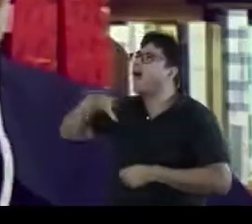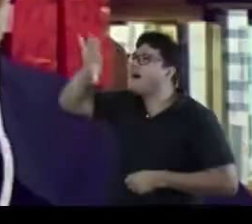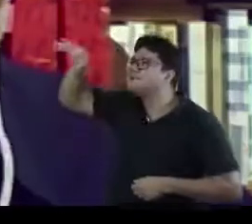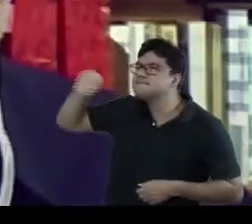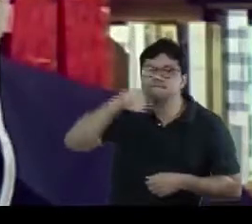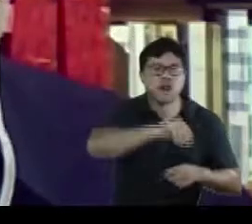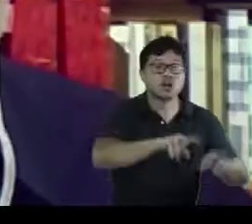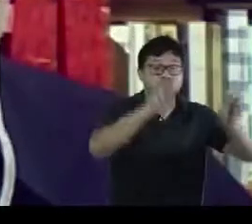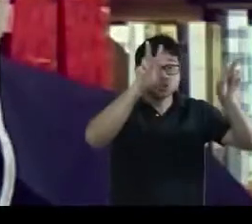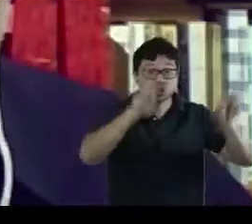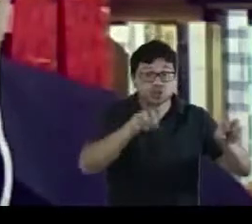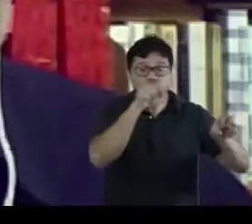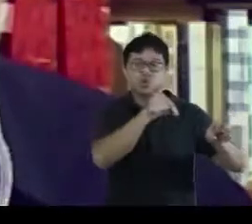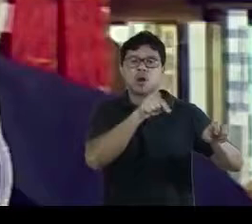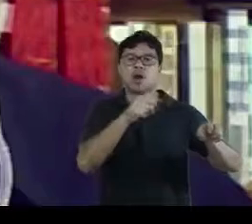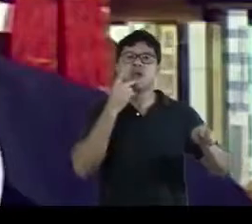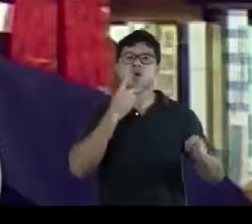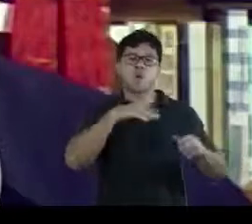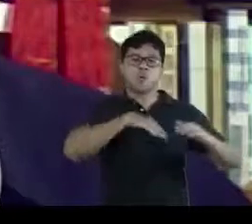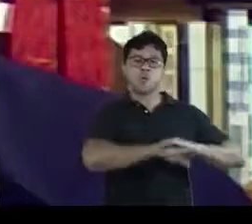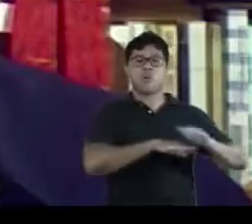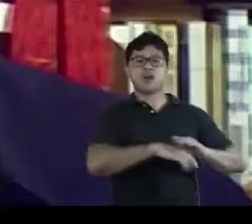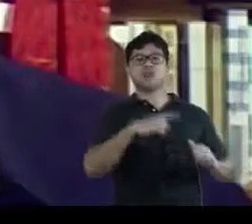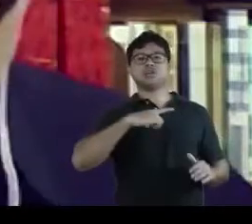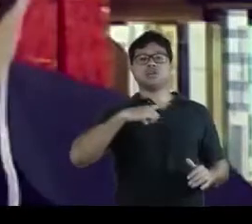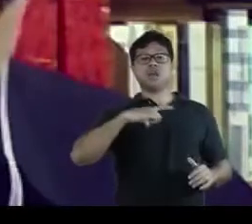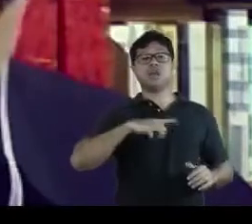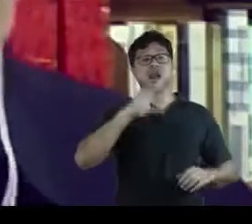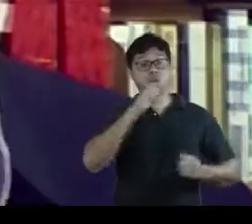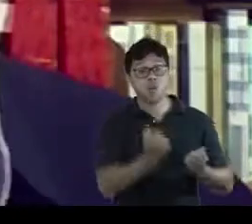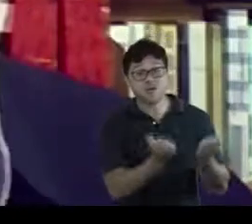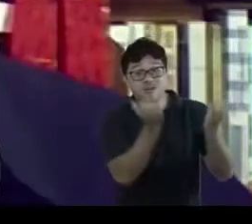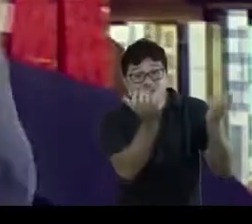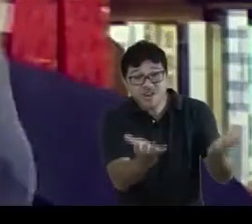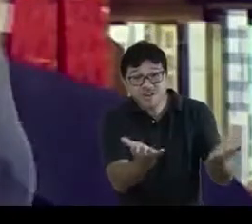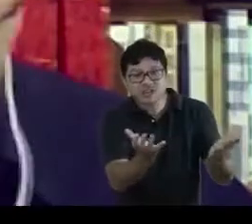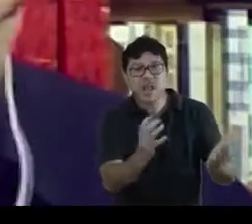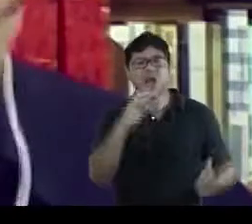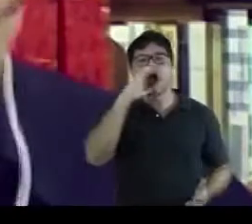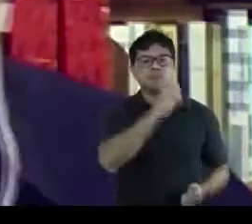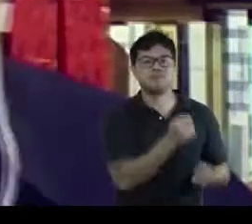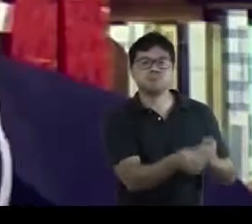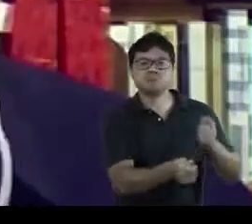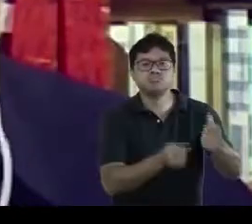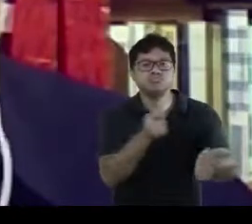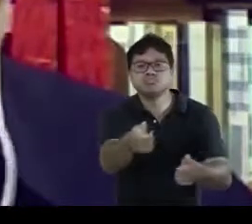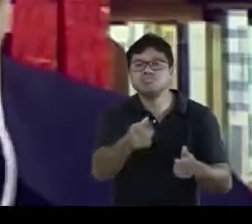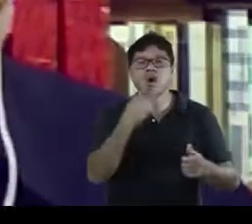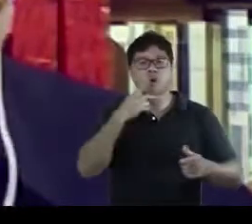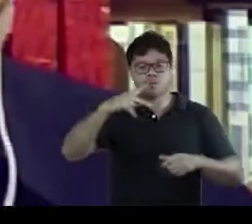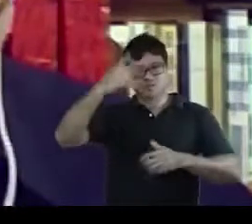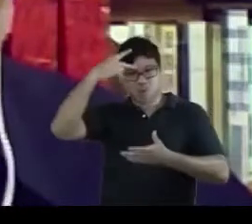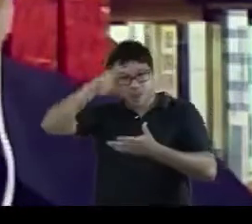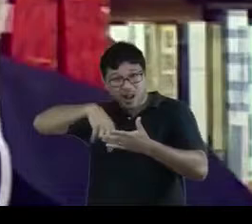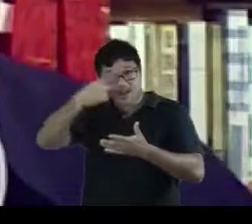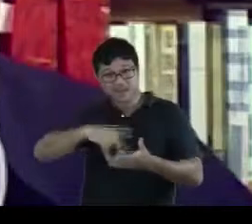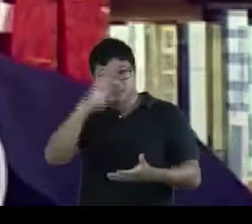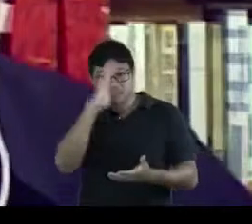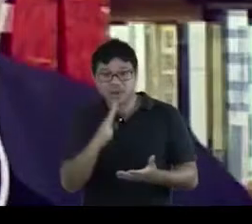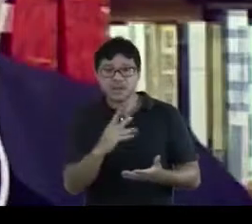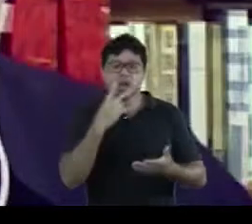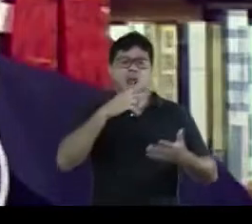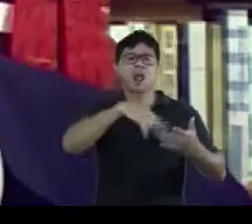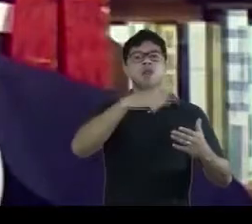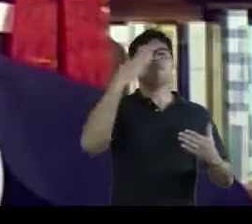título sob a forma de ponta de estoque e oferecer de forma rápida aos leitores brasileiros um